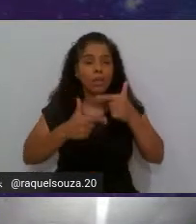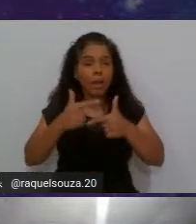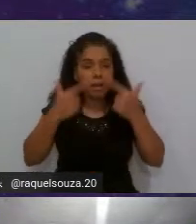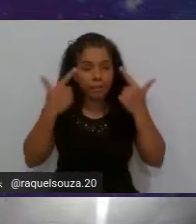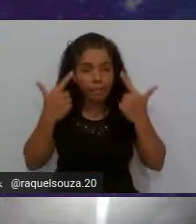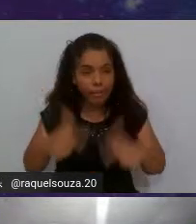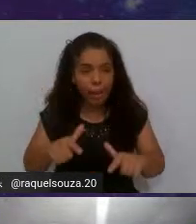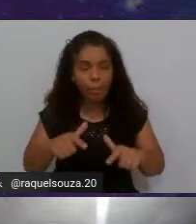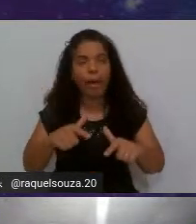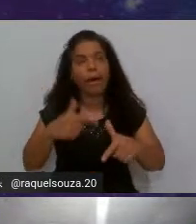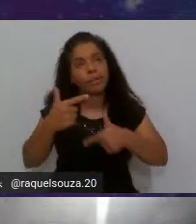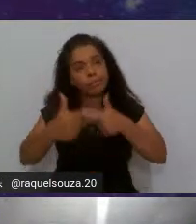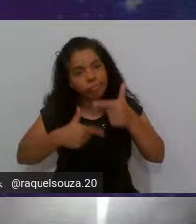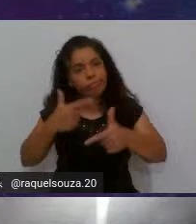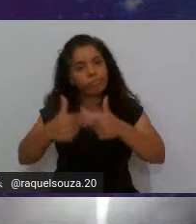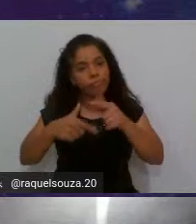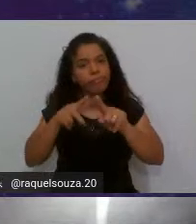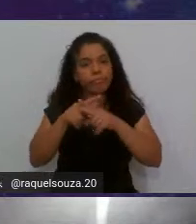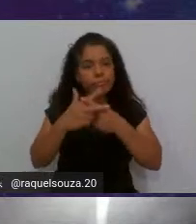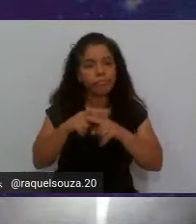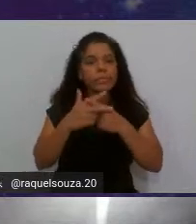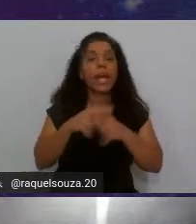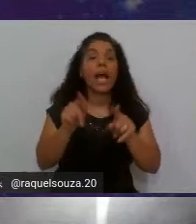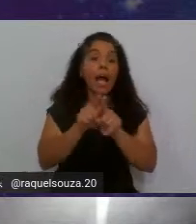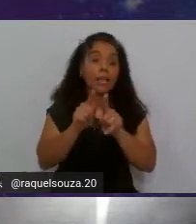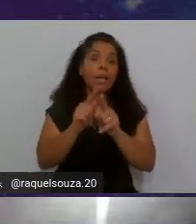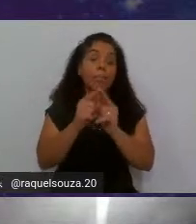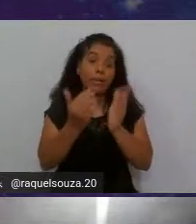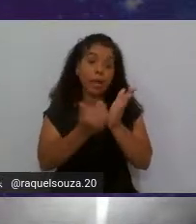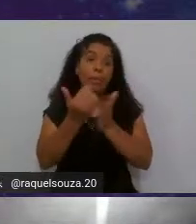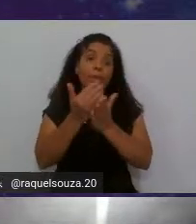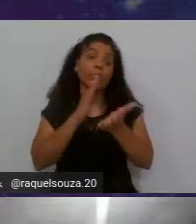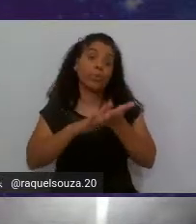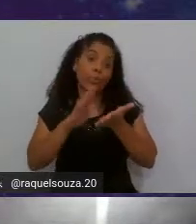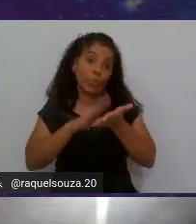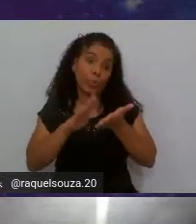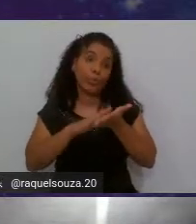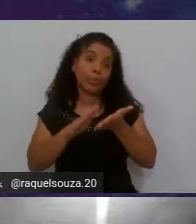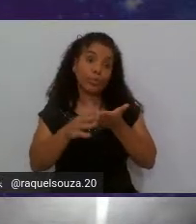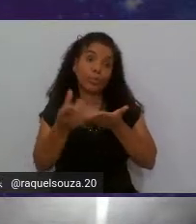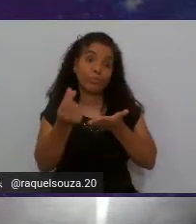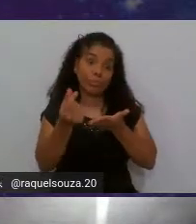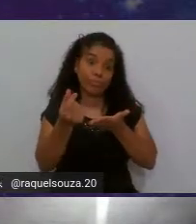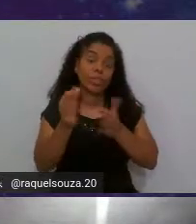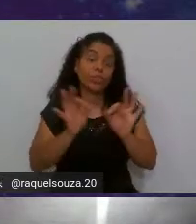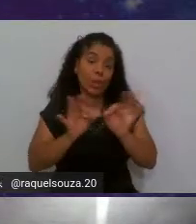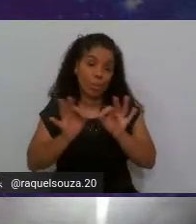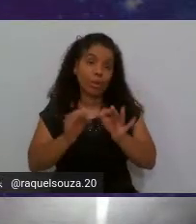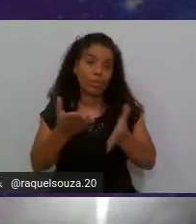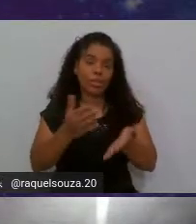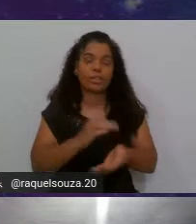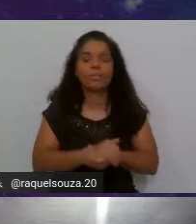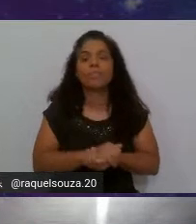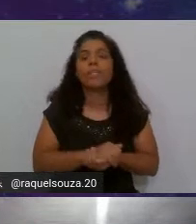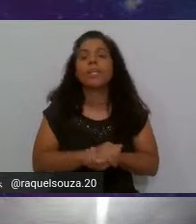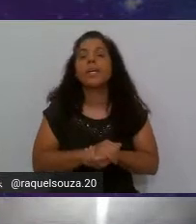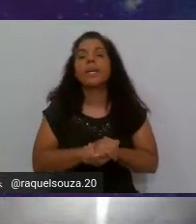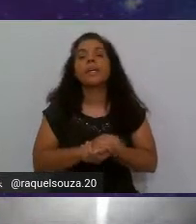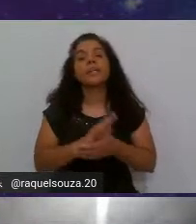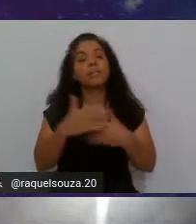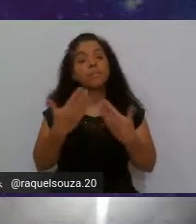e o aumento até do custo financeiro do do projeto então é